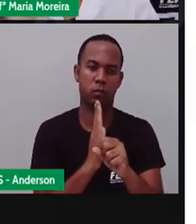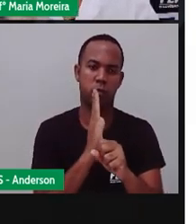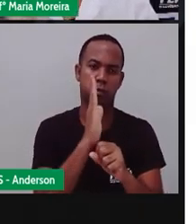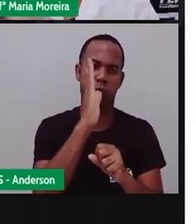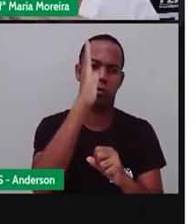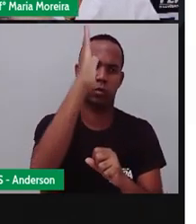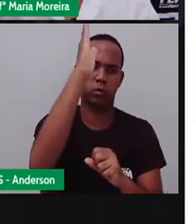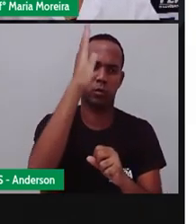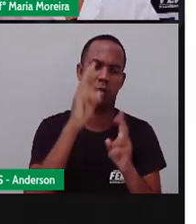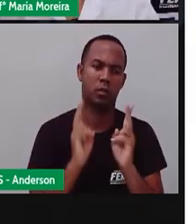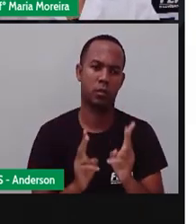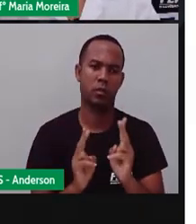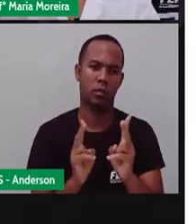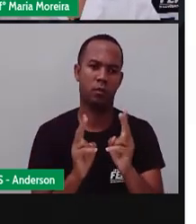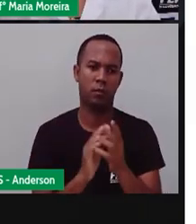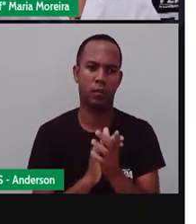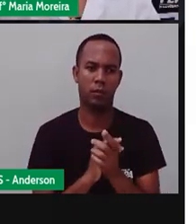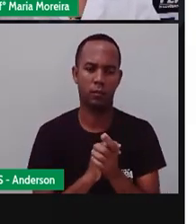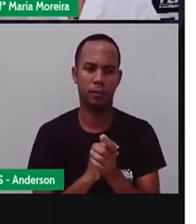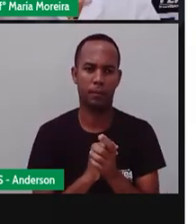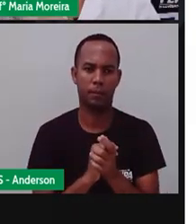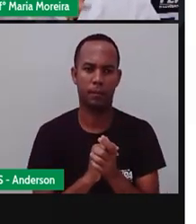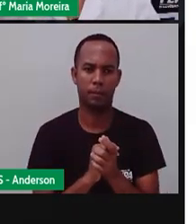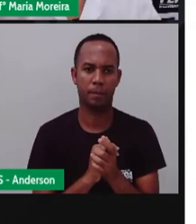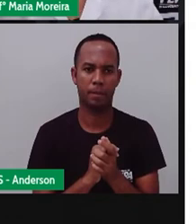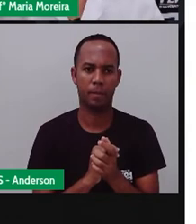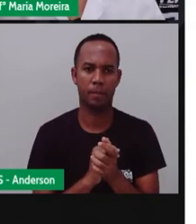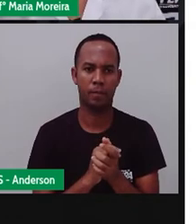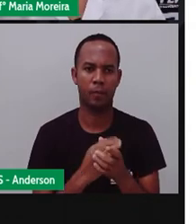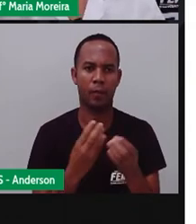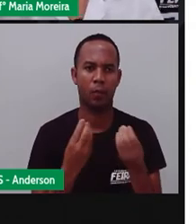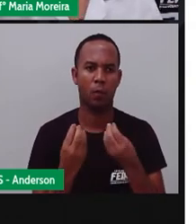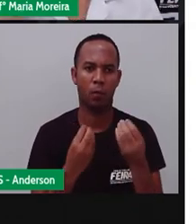horizontal? Na vertical, porque vai o quê?